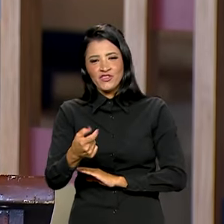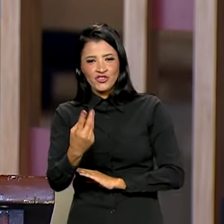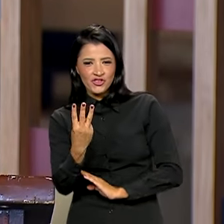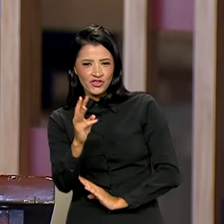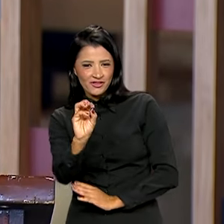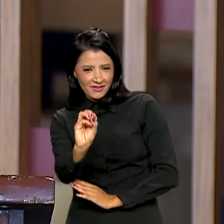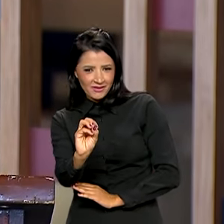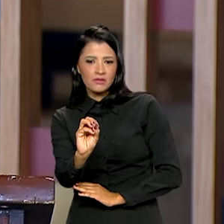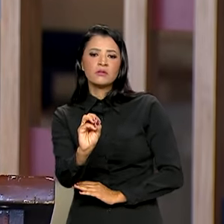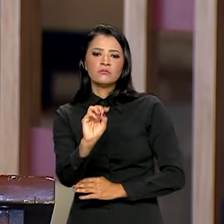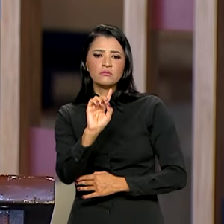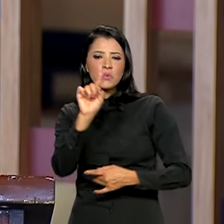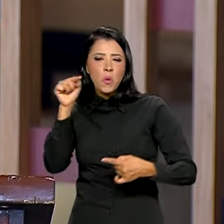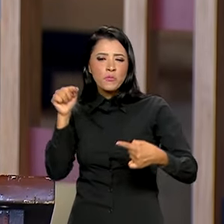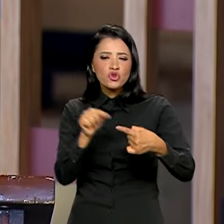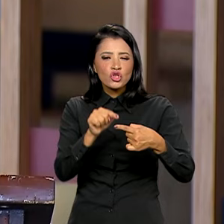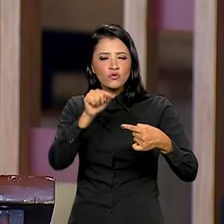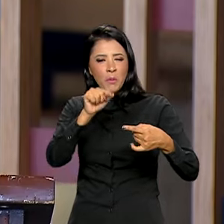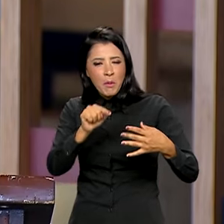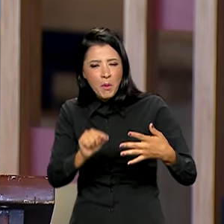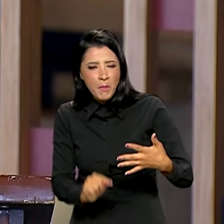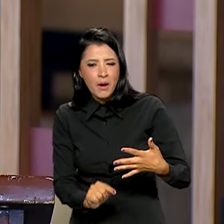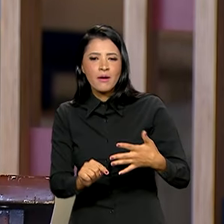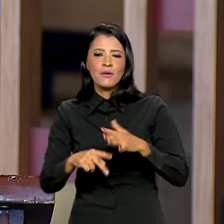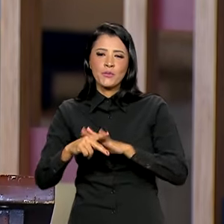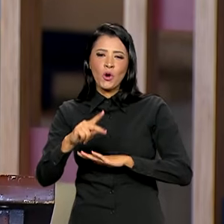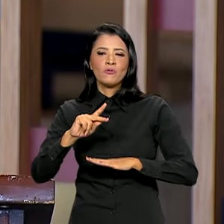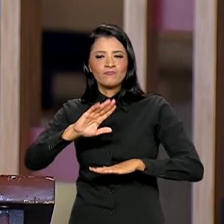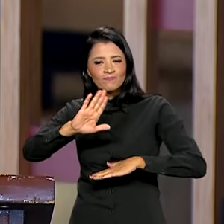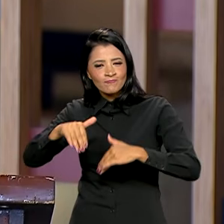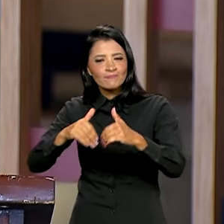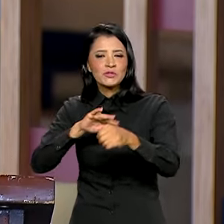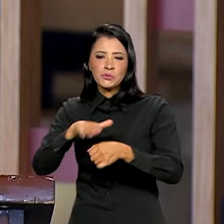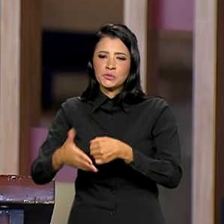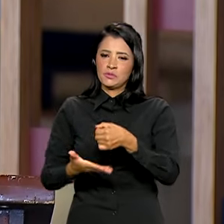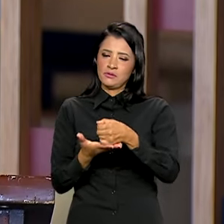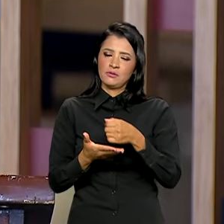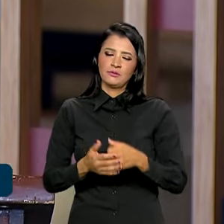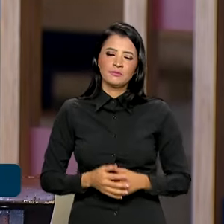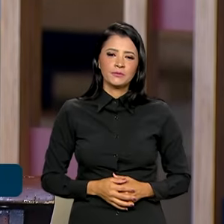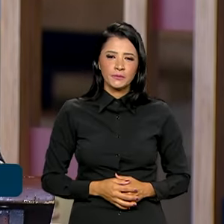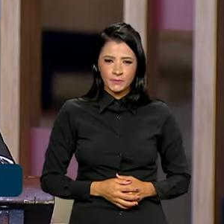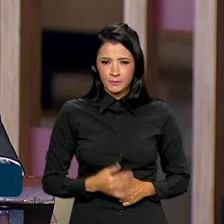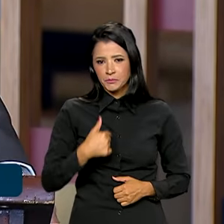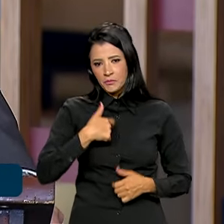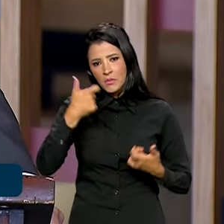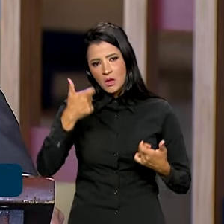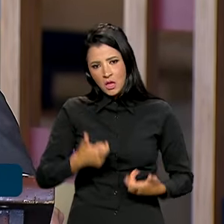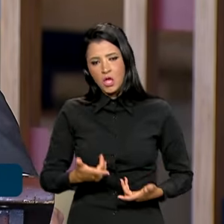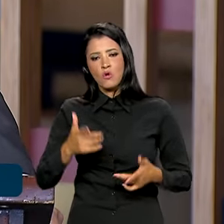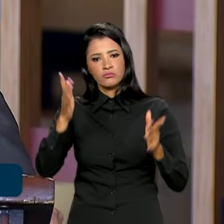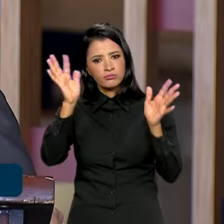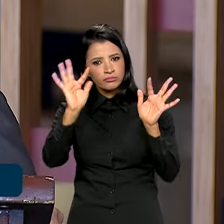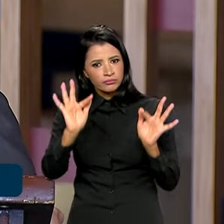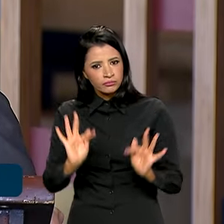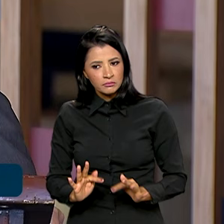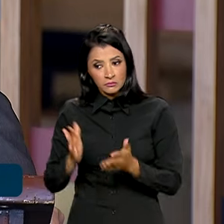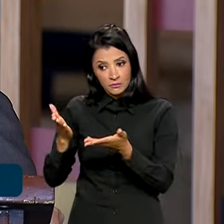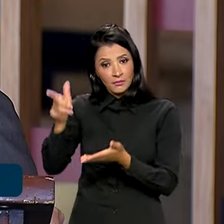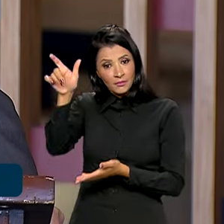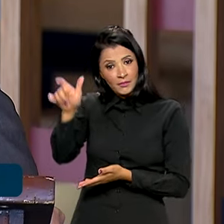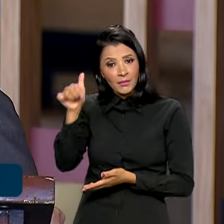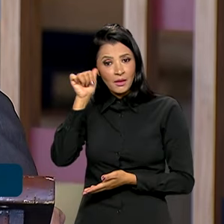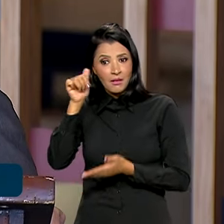dos Objetivos do Desenvolvimento Sustentável. Eu fico muito satisfeito que ela tenha